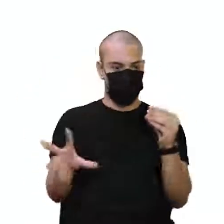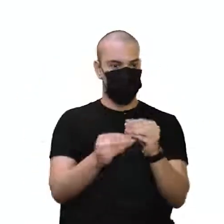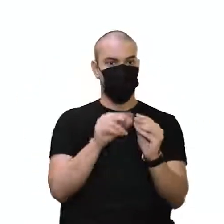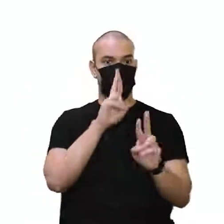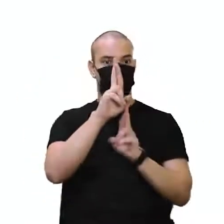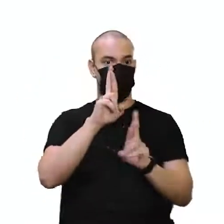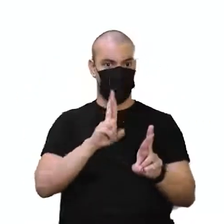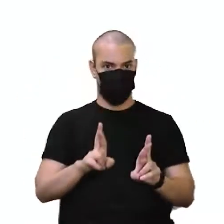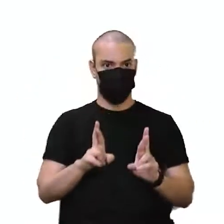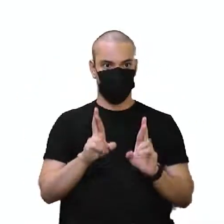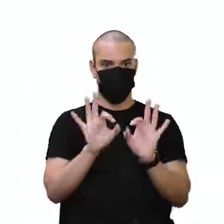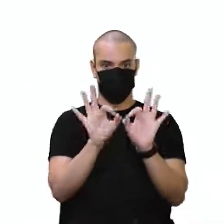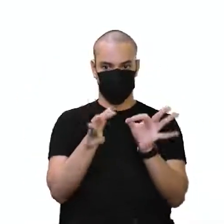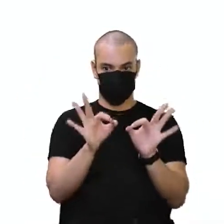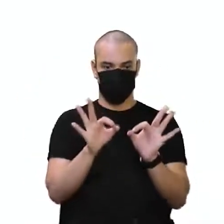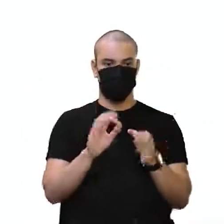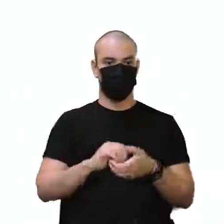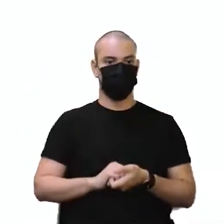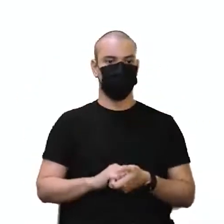lacunas, né?